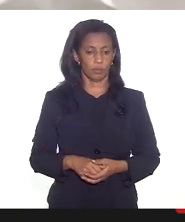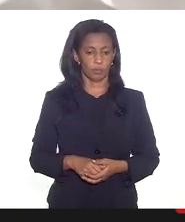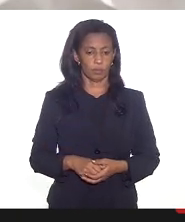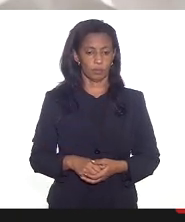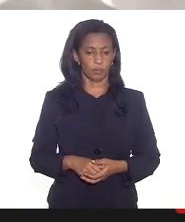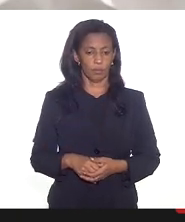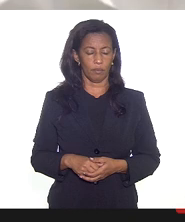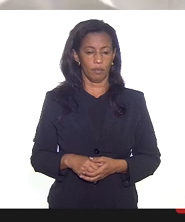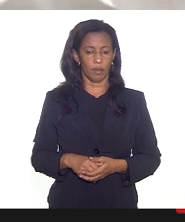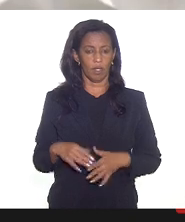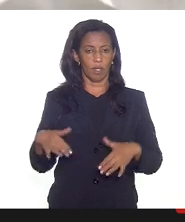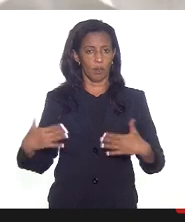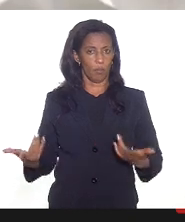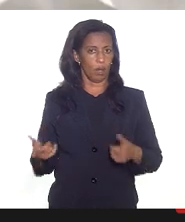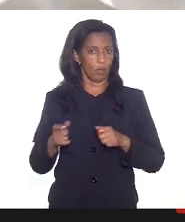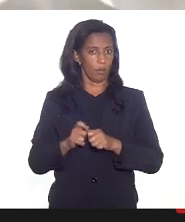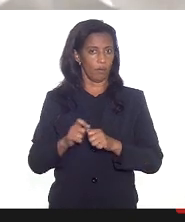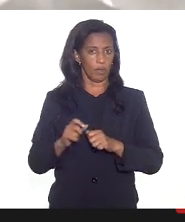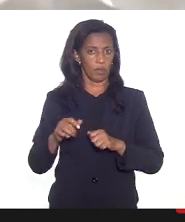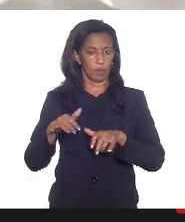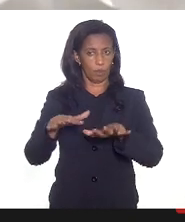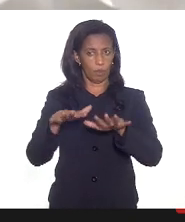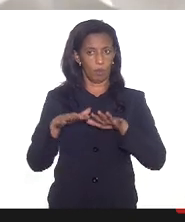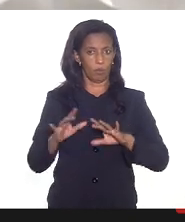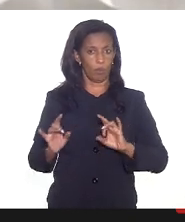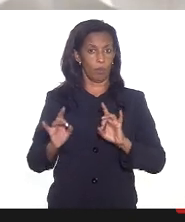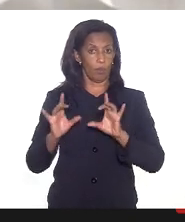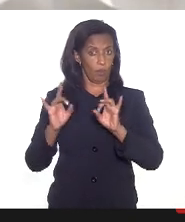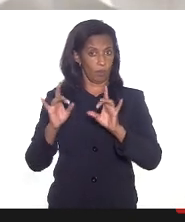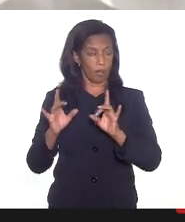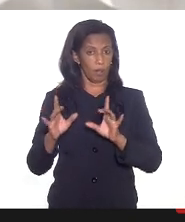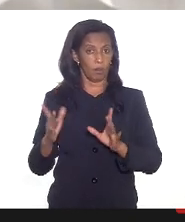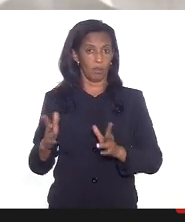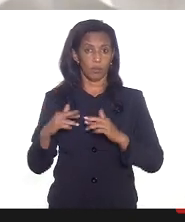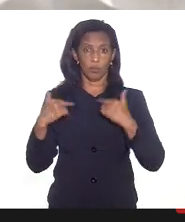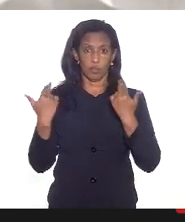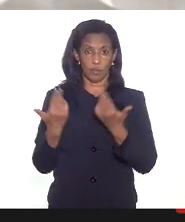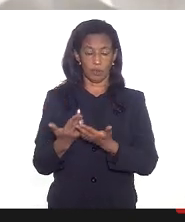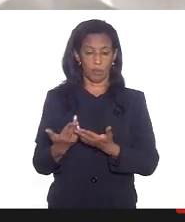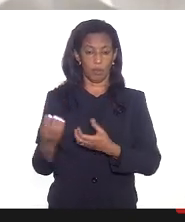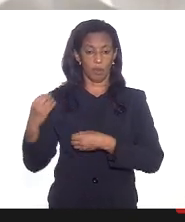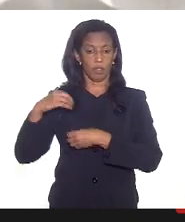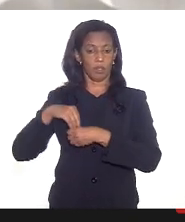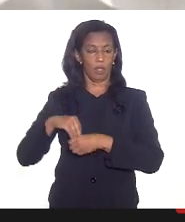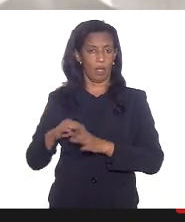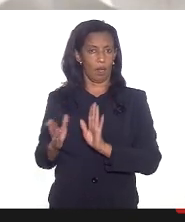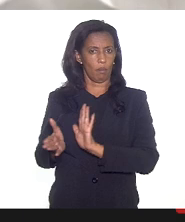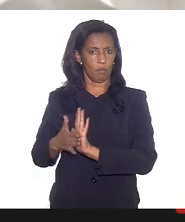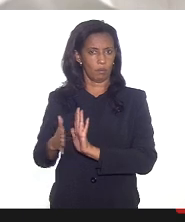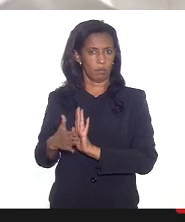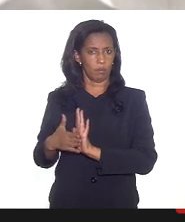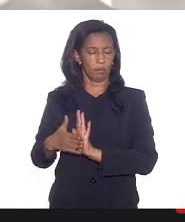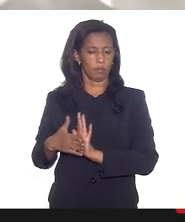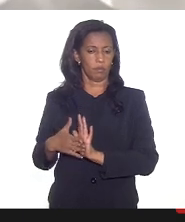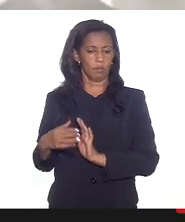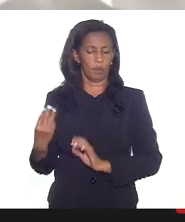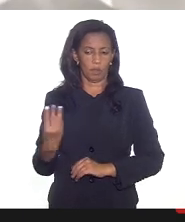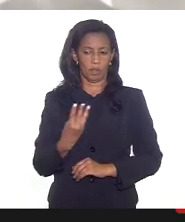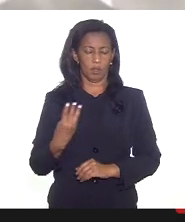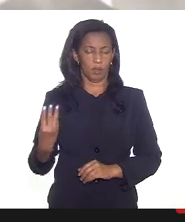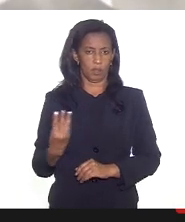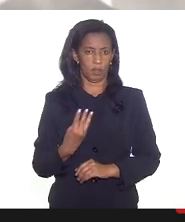embora não façamos uma audiência pública possamos estar fazendo uma reunião com os mandatos das três